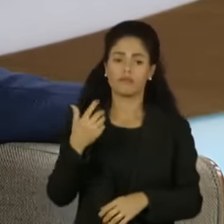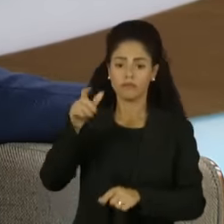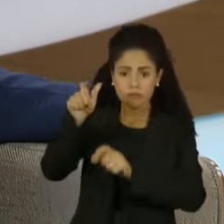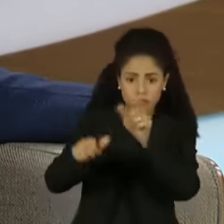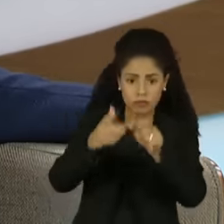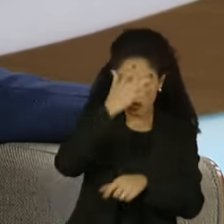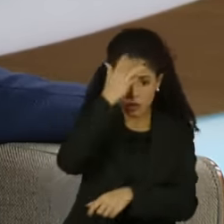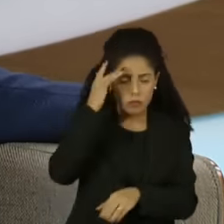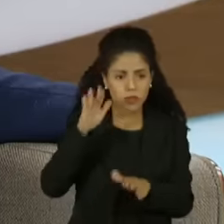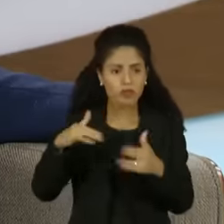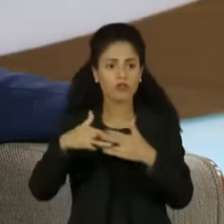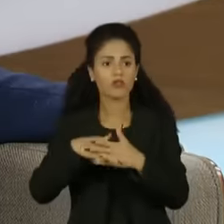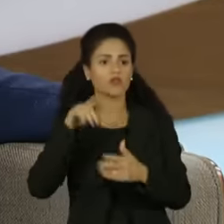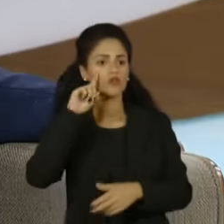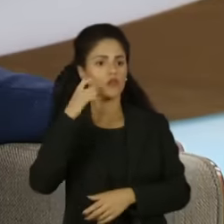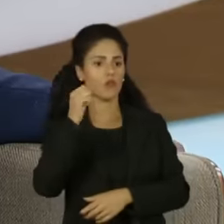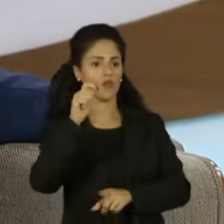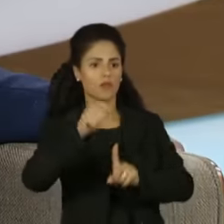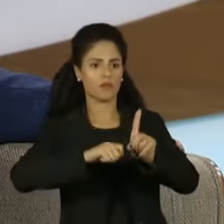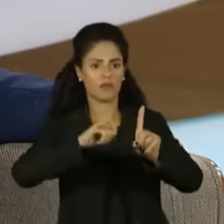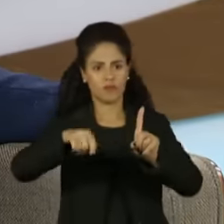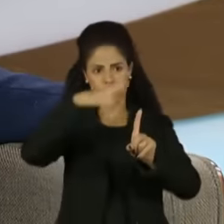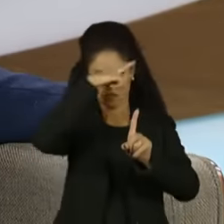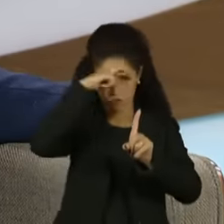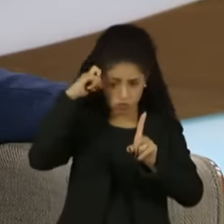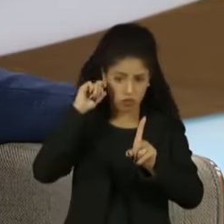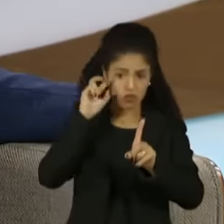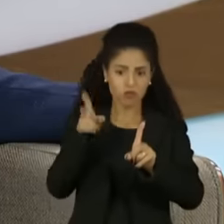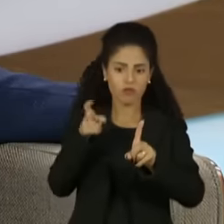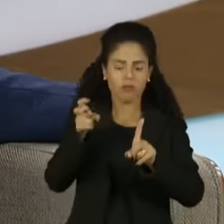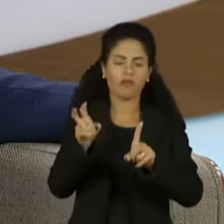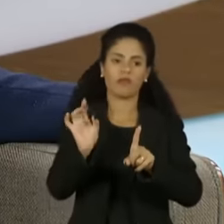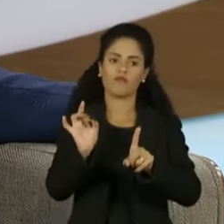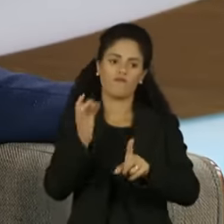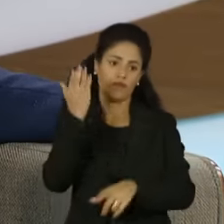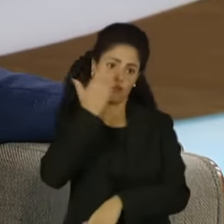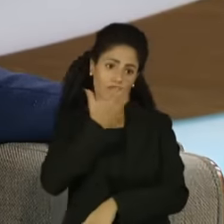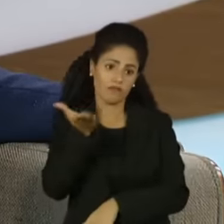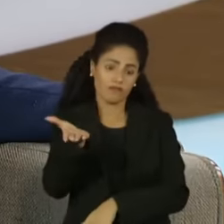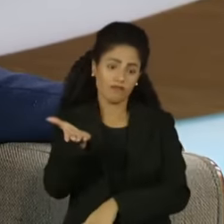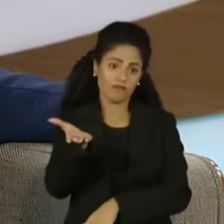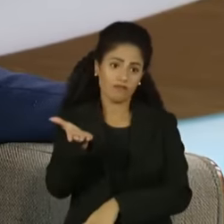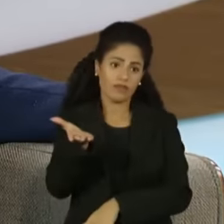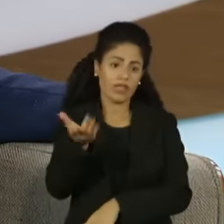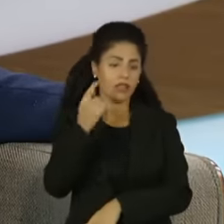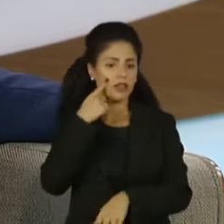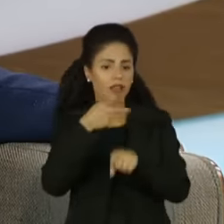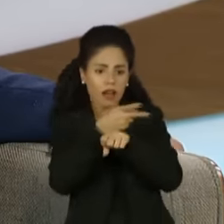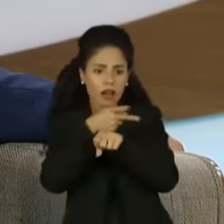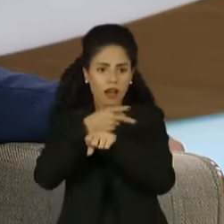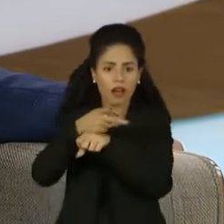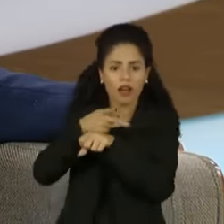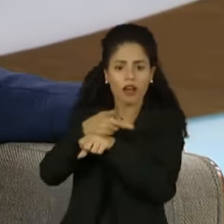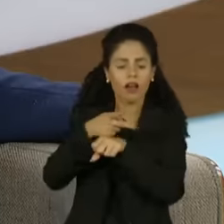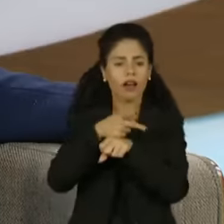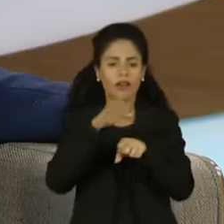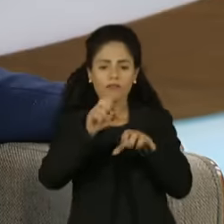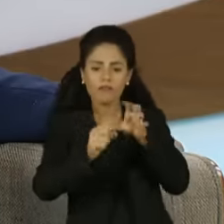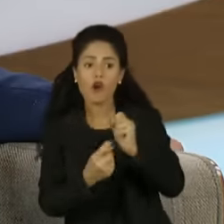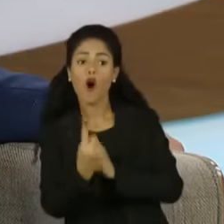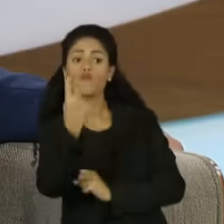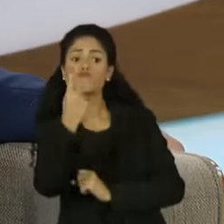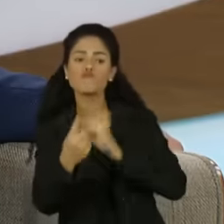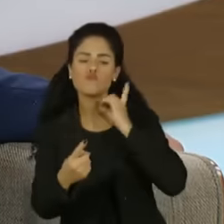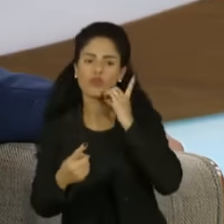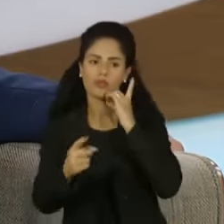estaria no dia 8 de janeiro com a montagem que foi verificada que não era verdadeira. E veja, não foi uma busca e apreensão só de um deputado, que